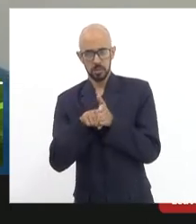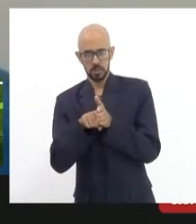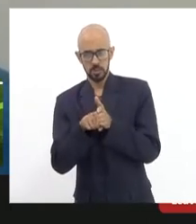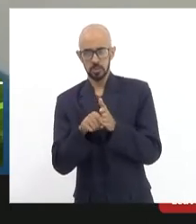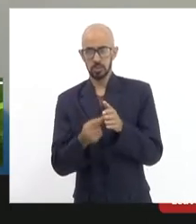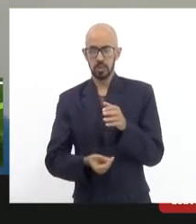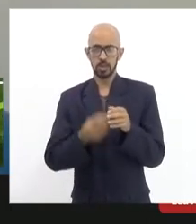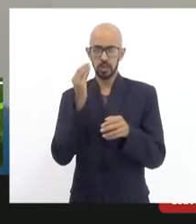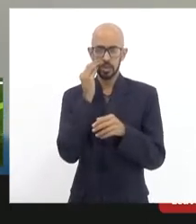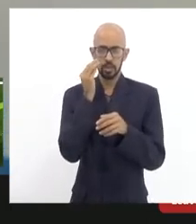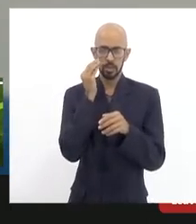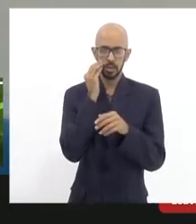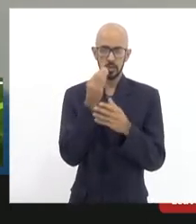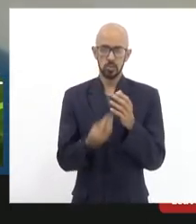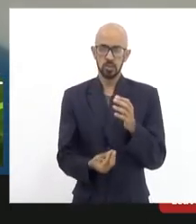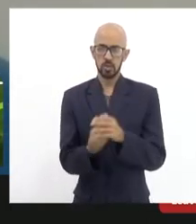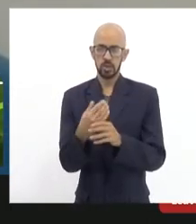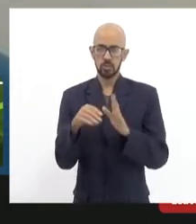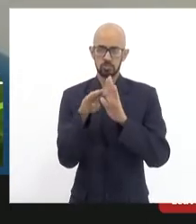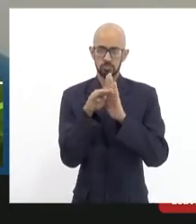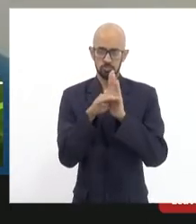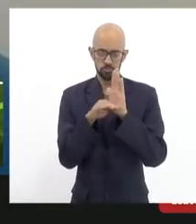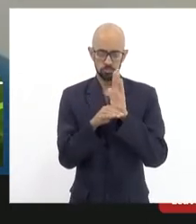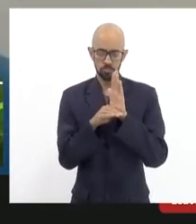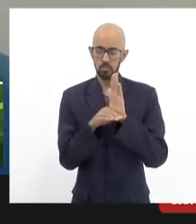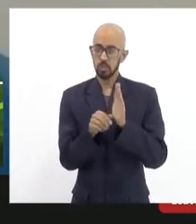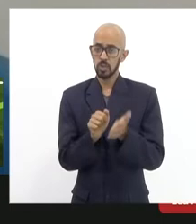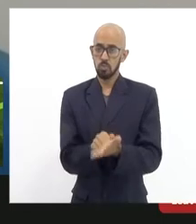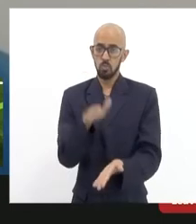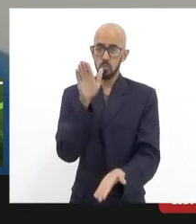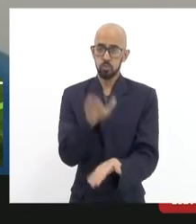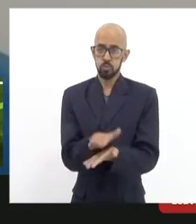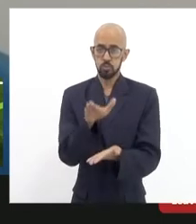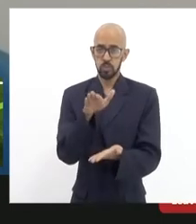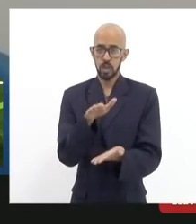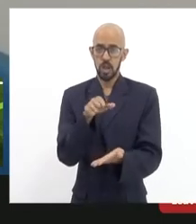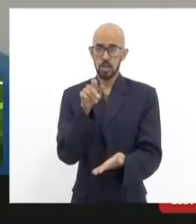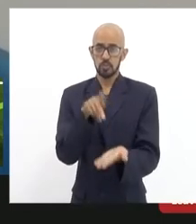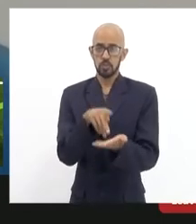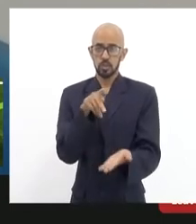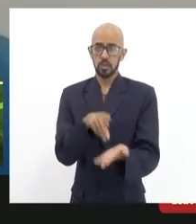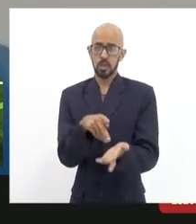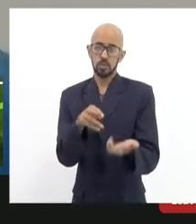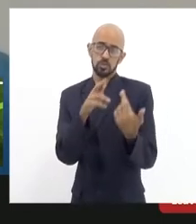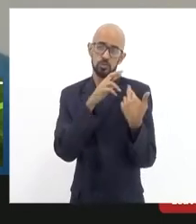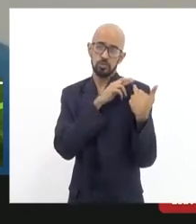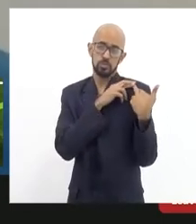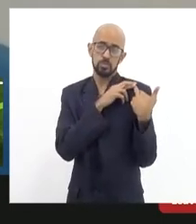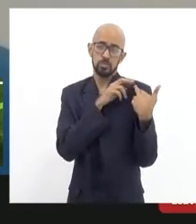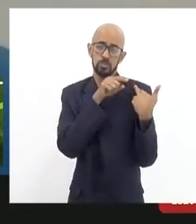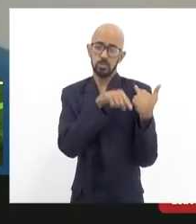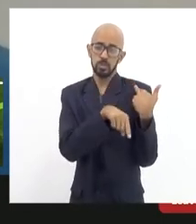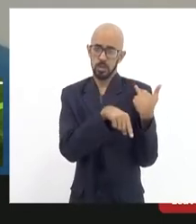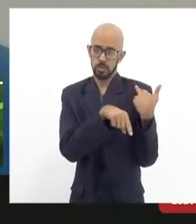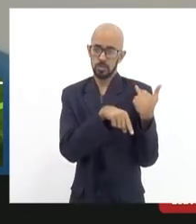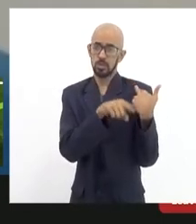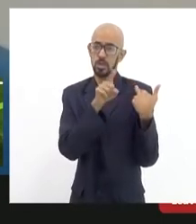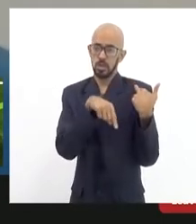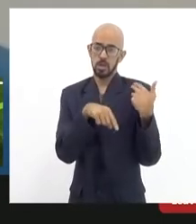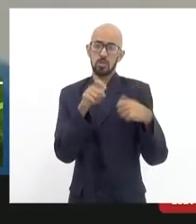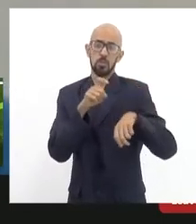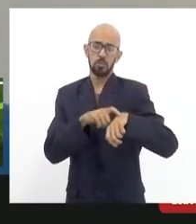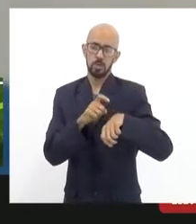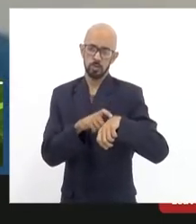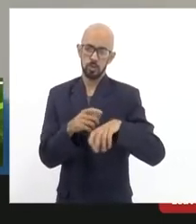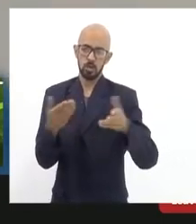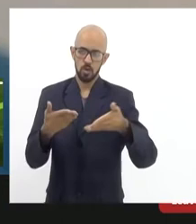para que possam ser impostas multas responsabilizando de fato os administradores e é essa fase que nós estamos o